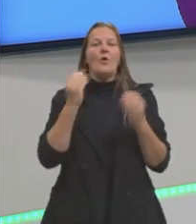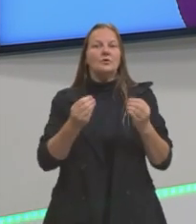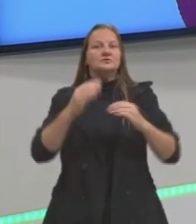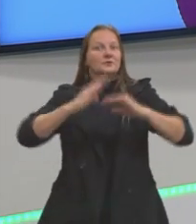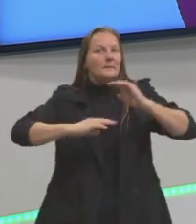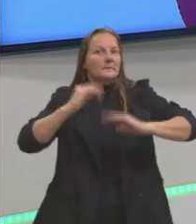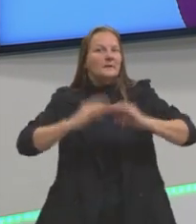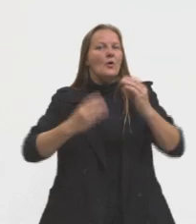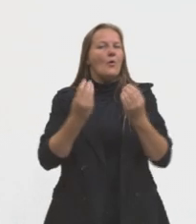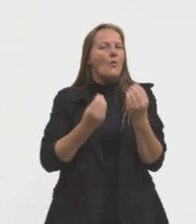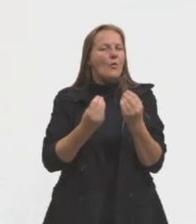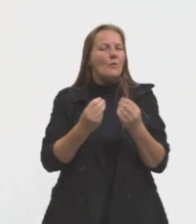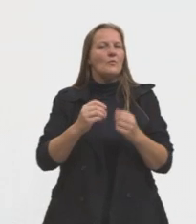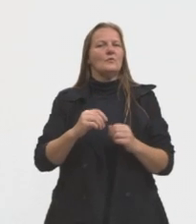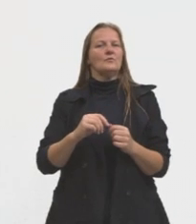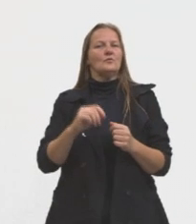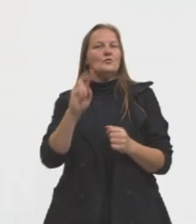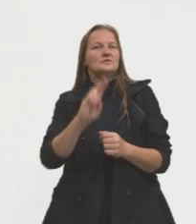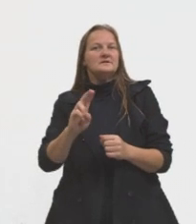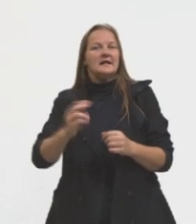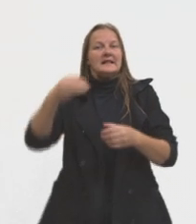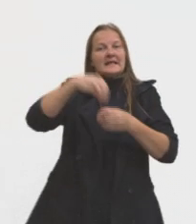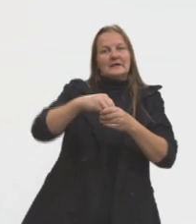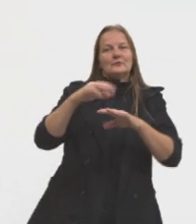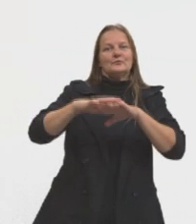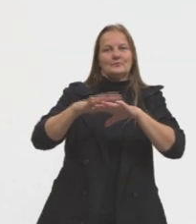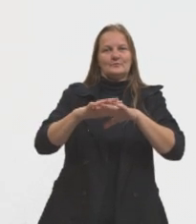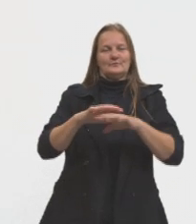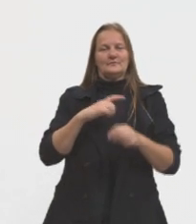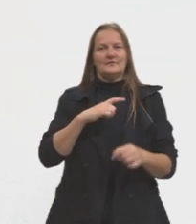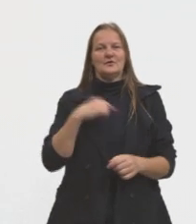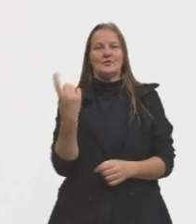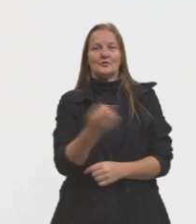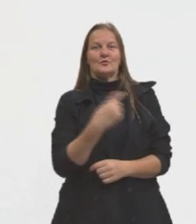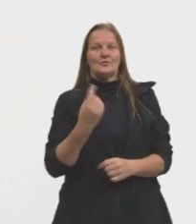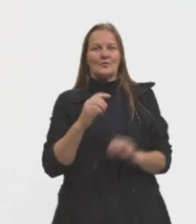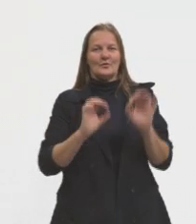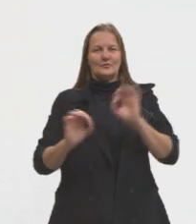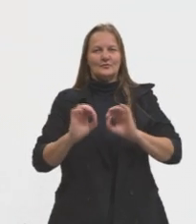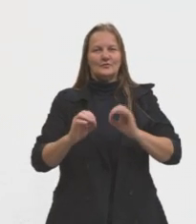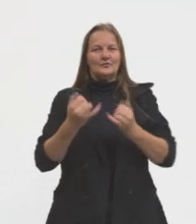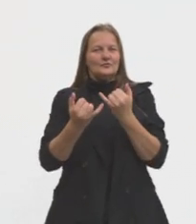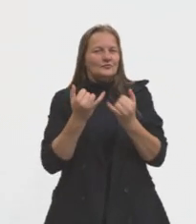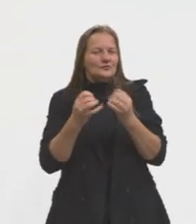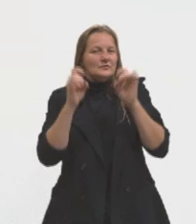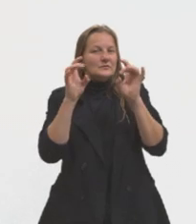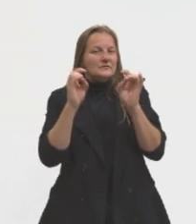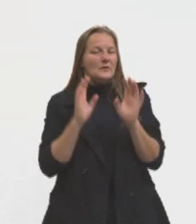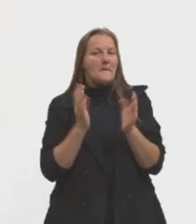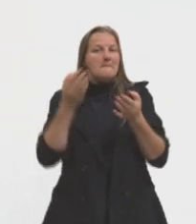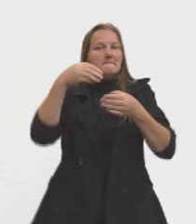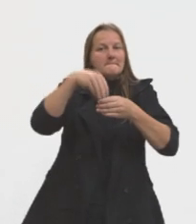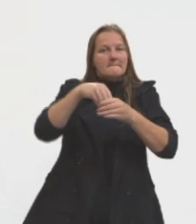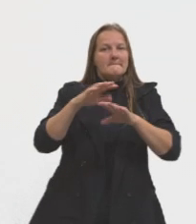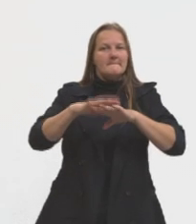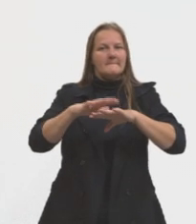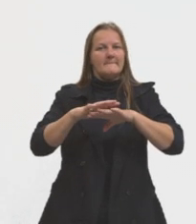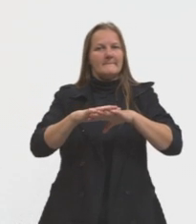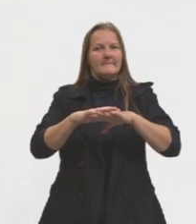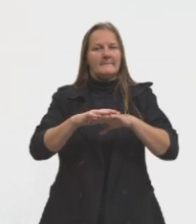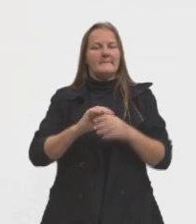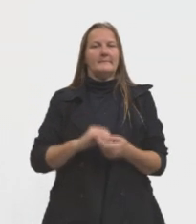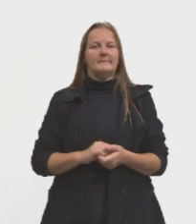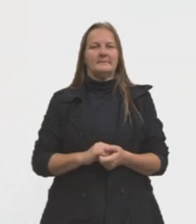matemática, então, com cartografia. Mas vamos nos especificar mais na matemática usada na